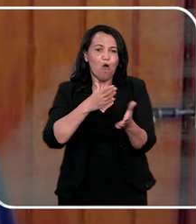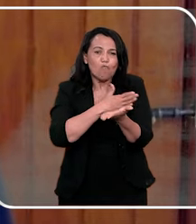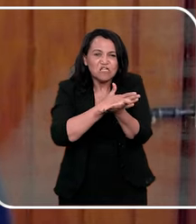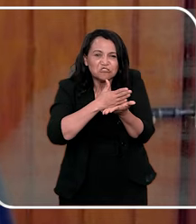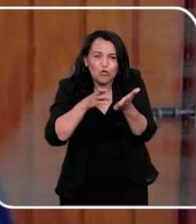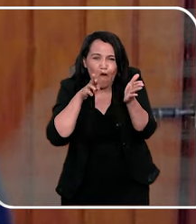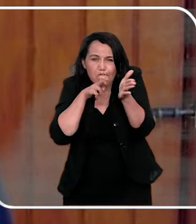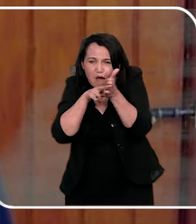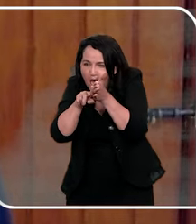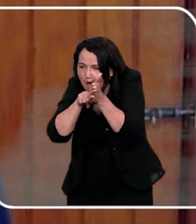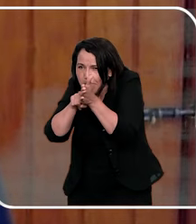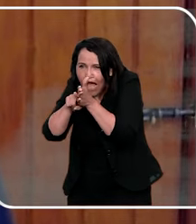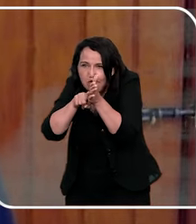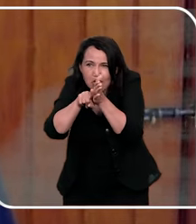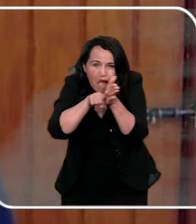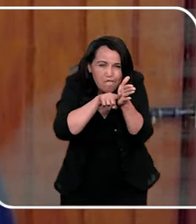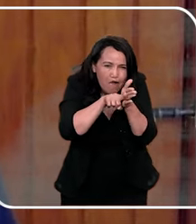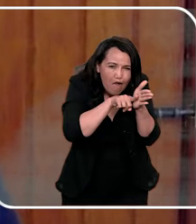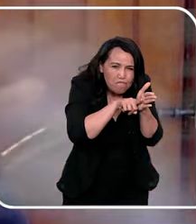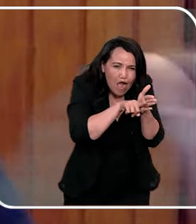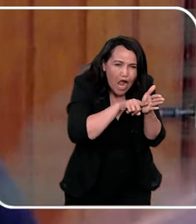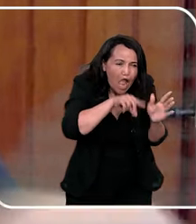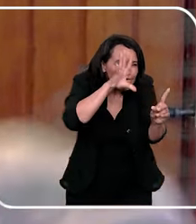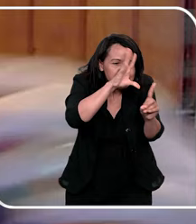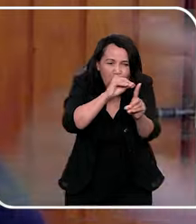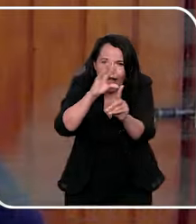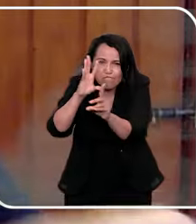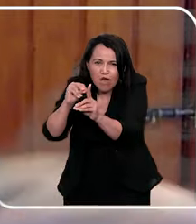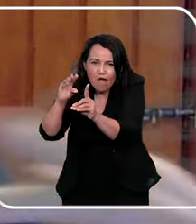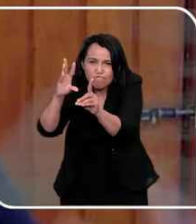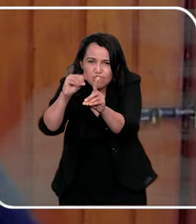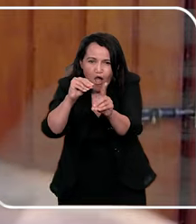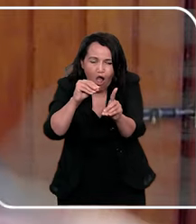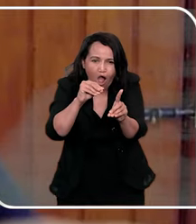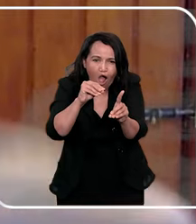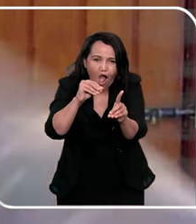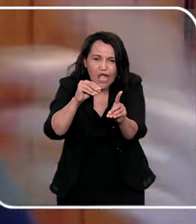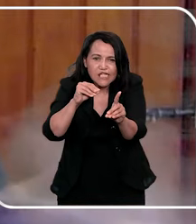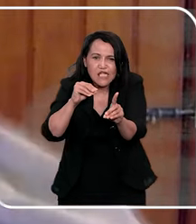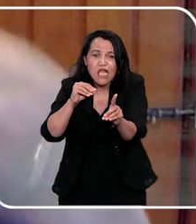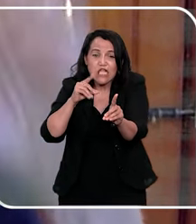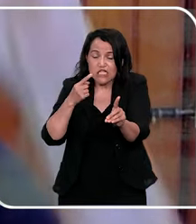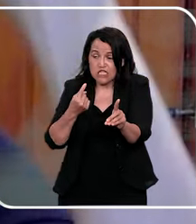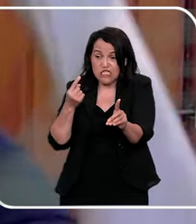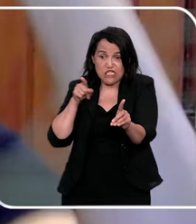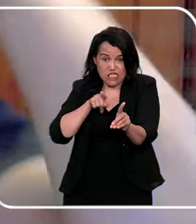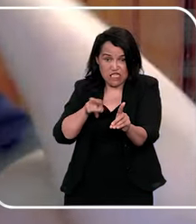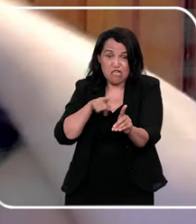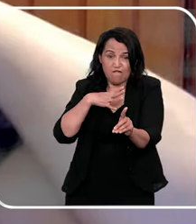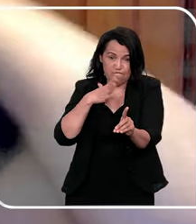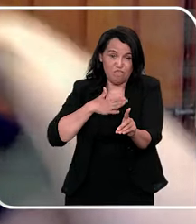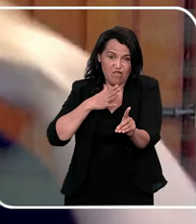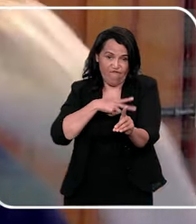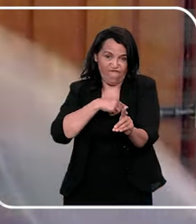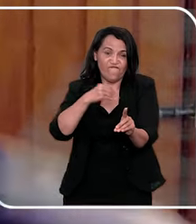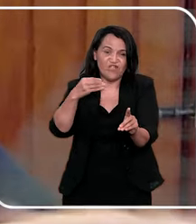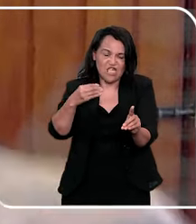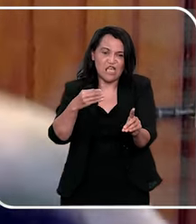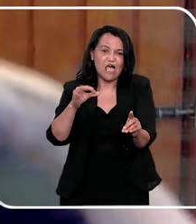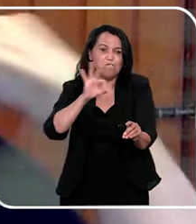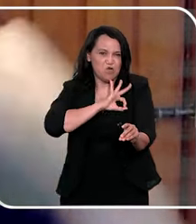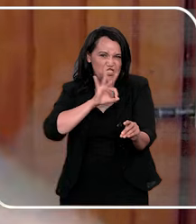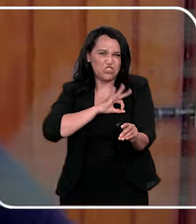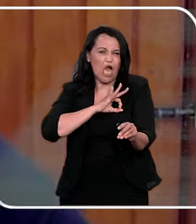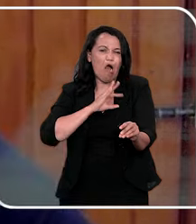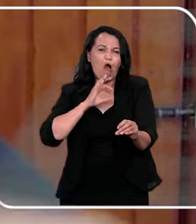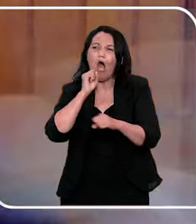investigar, pegou câmeras, porque a gente vinha desse repertório, né, de abuso sexual, a já falava muito disso, e ela já era,